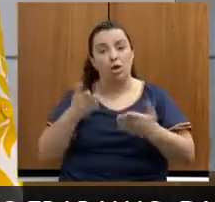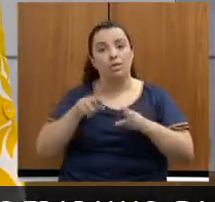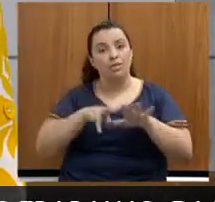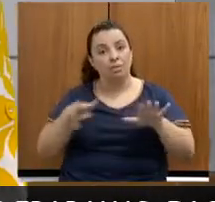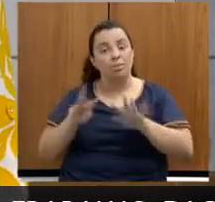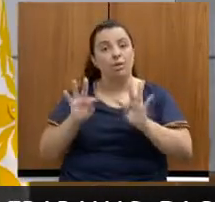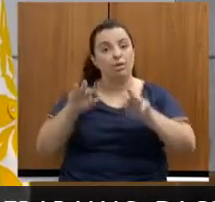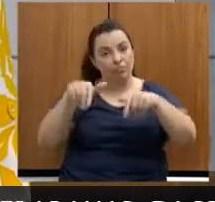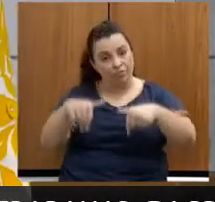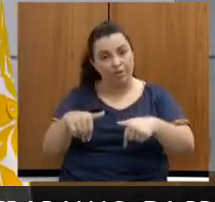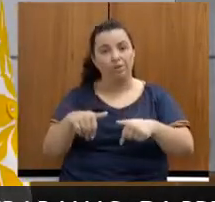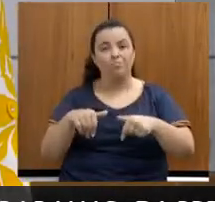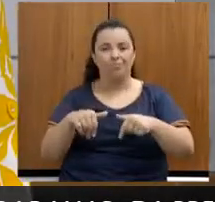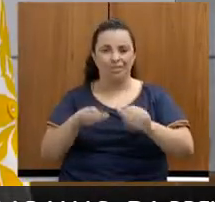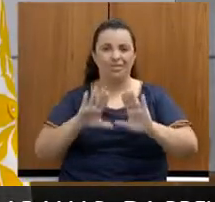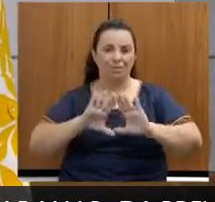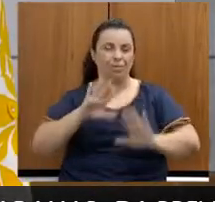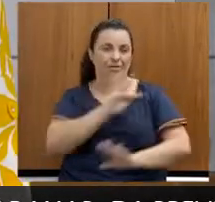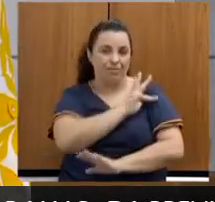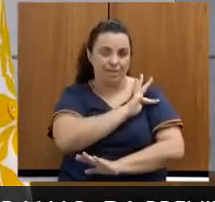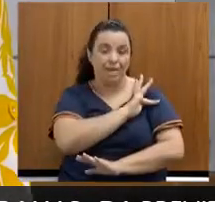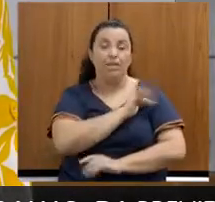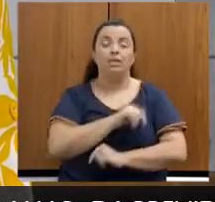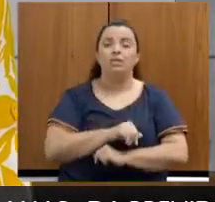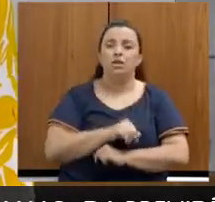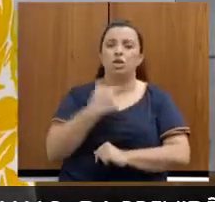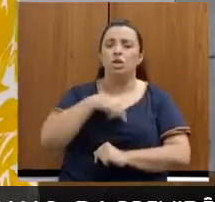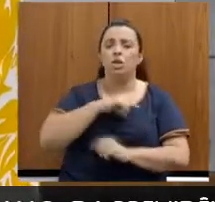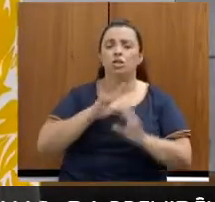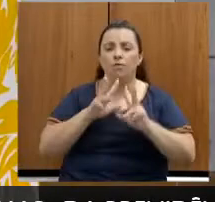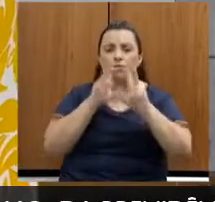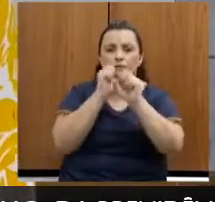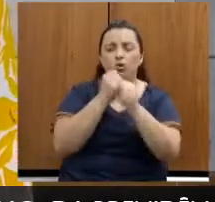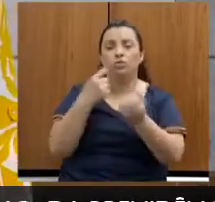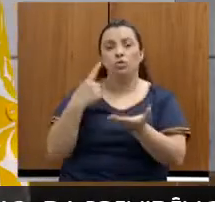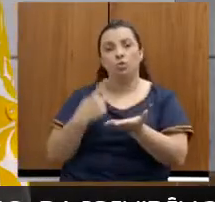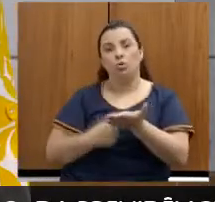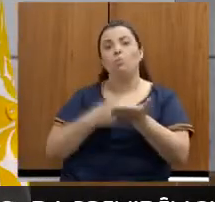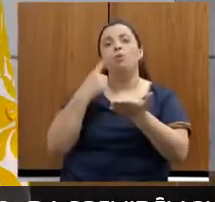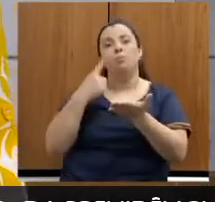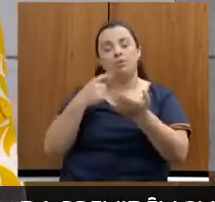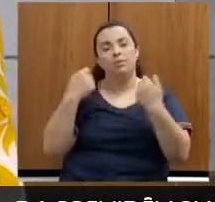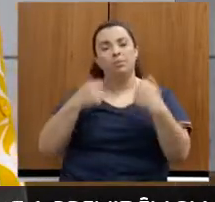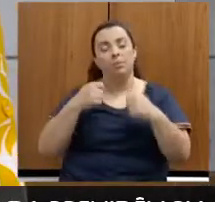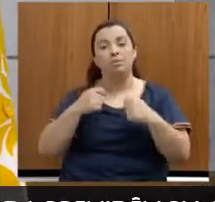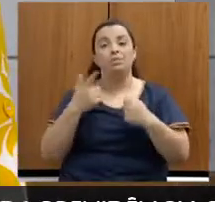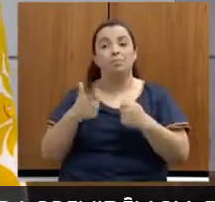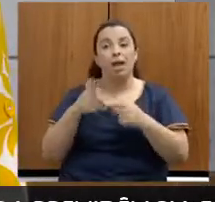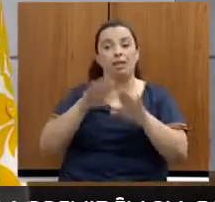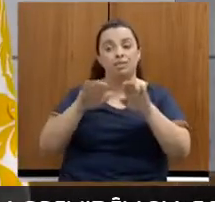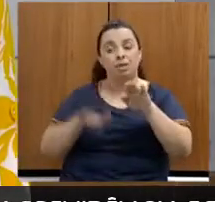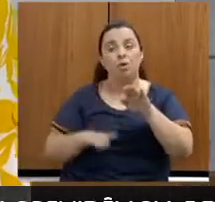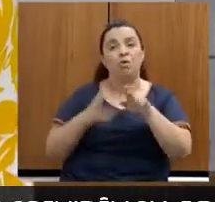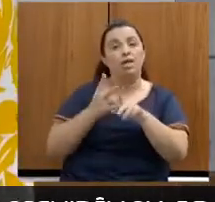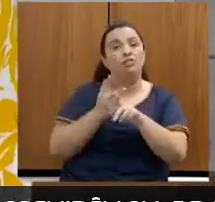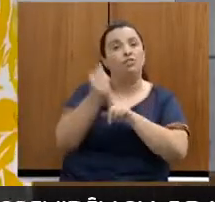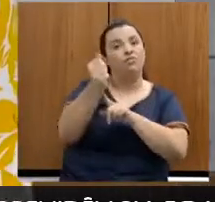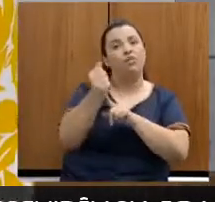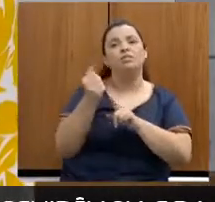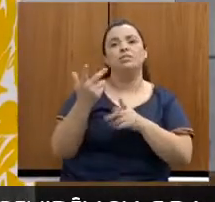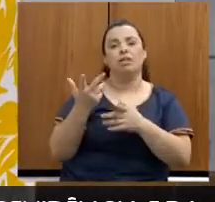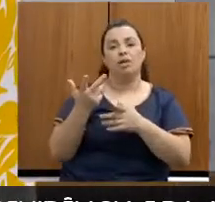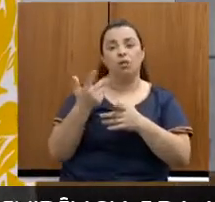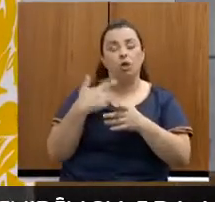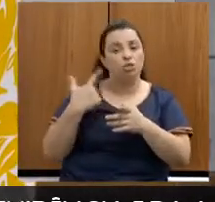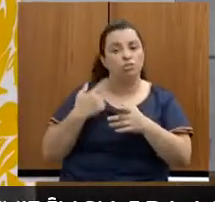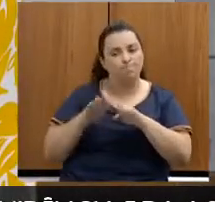Fiscaliza, que nós tenhamos a força e o compromisso necessário para enfrentar as desigualdades. Nós comeremos hoje todas